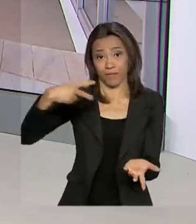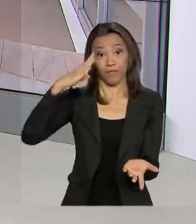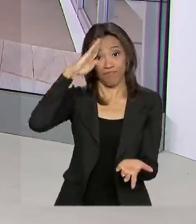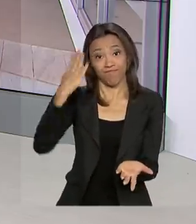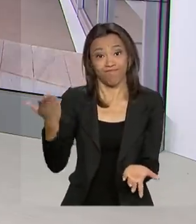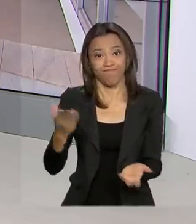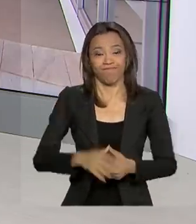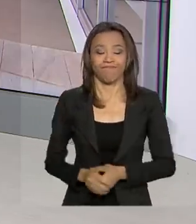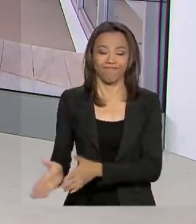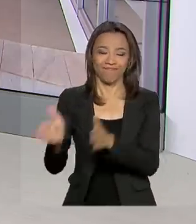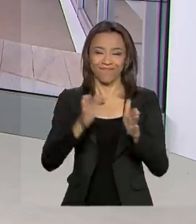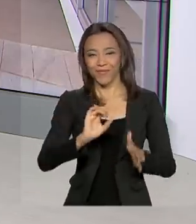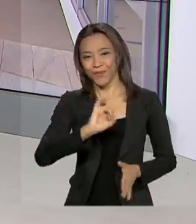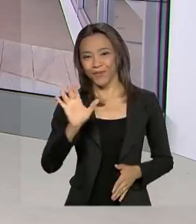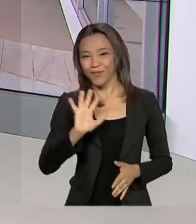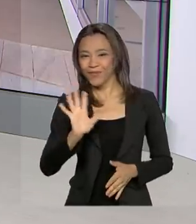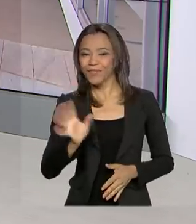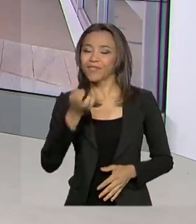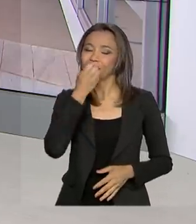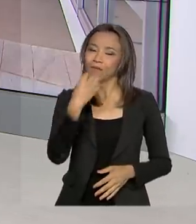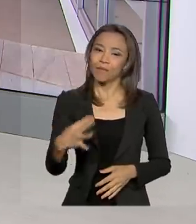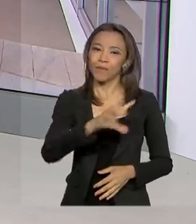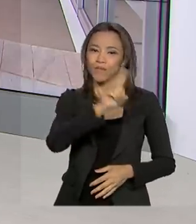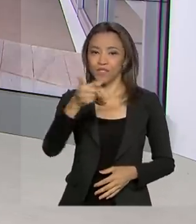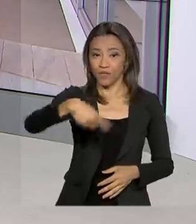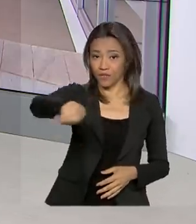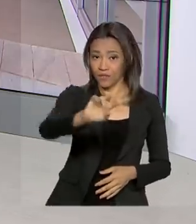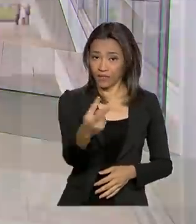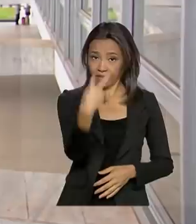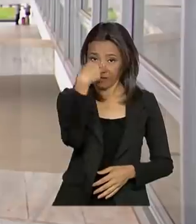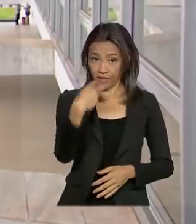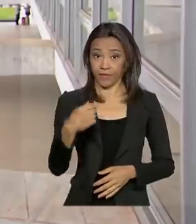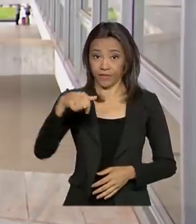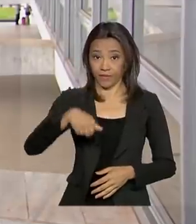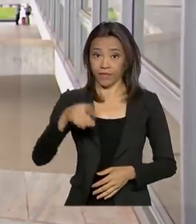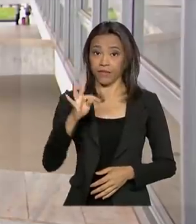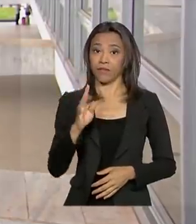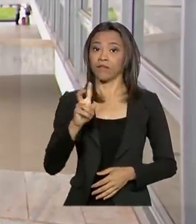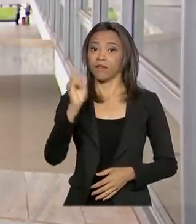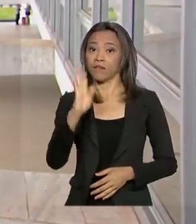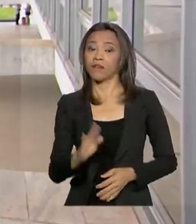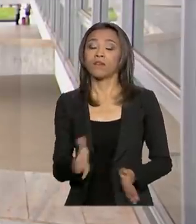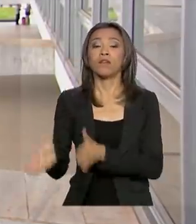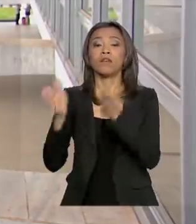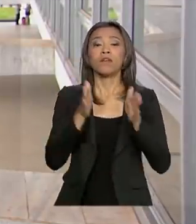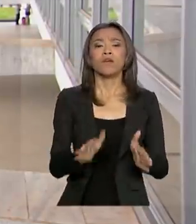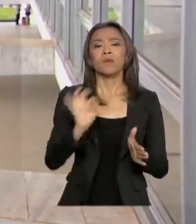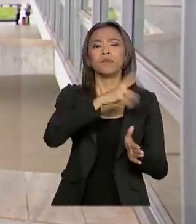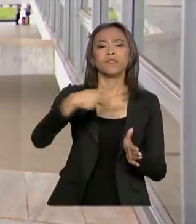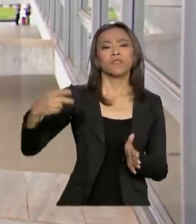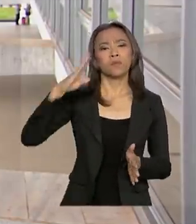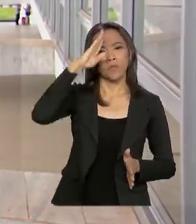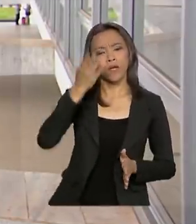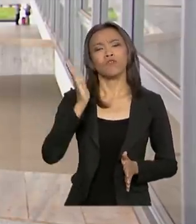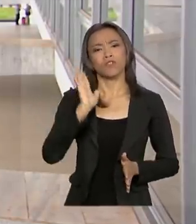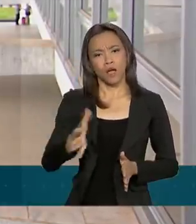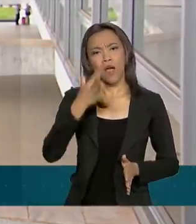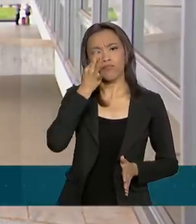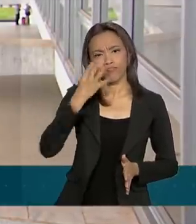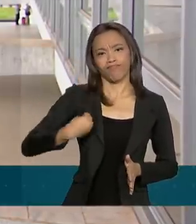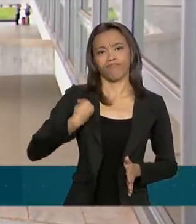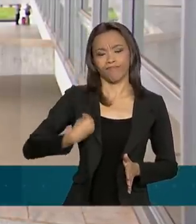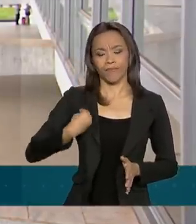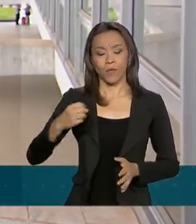Olá, bom dia pra você, Renata. Bom dia pra você que acompanha a TV Brasil. O presidente Jair Bolsonaro está reunido neste momento com o ministro da